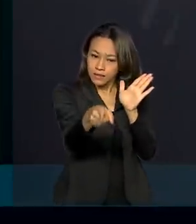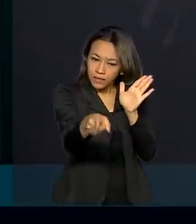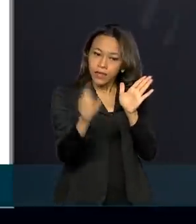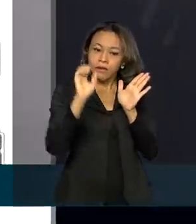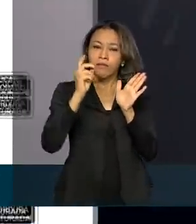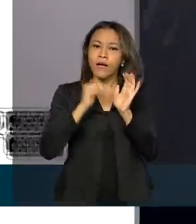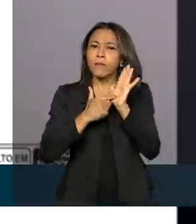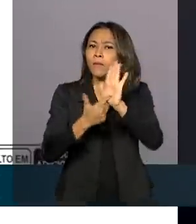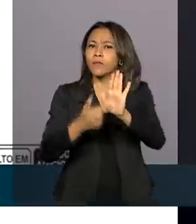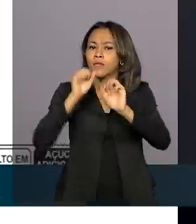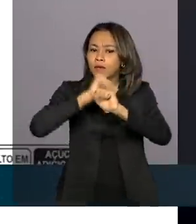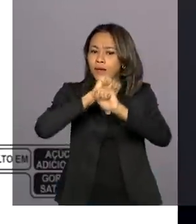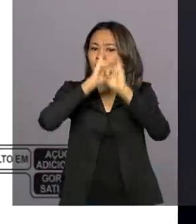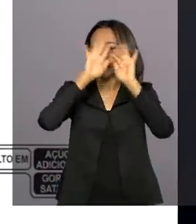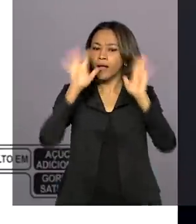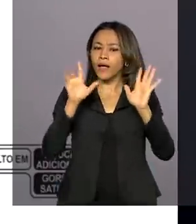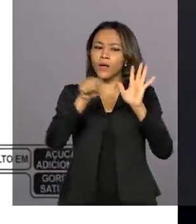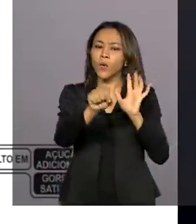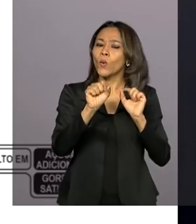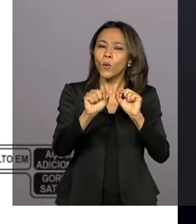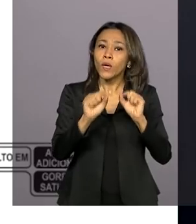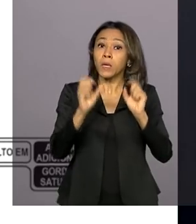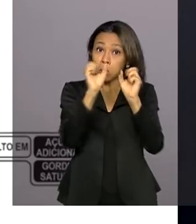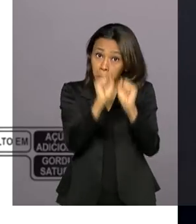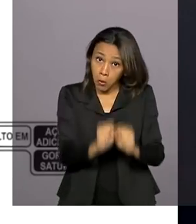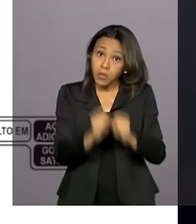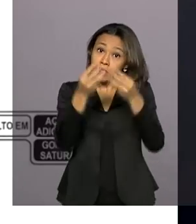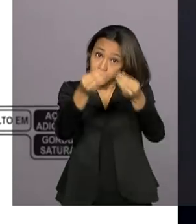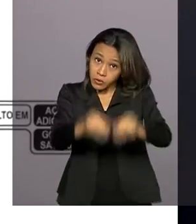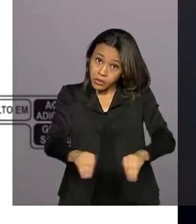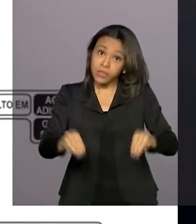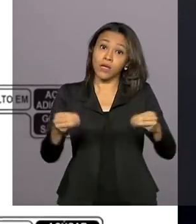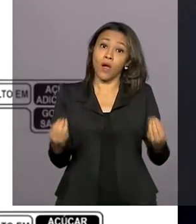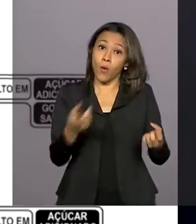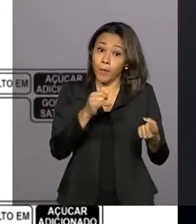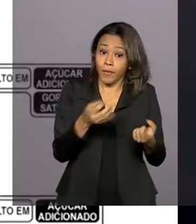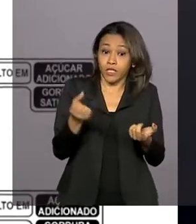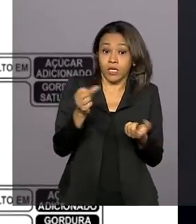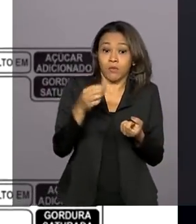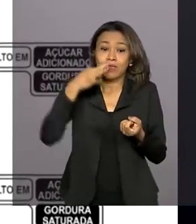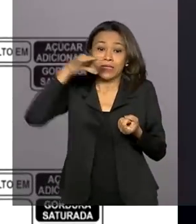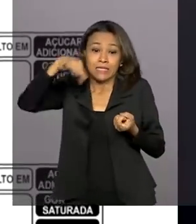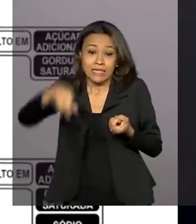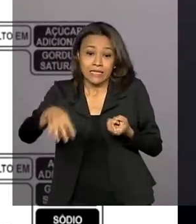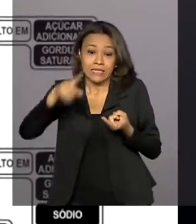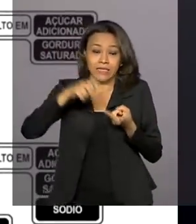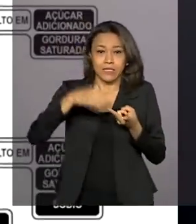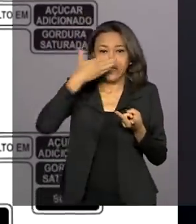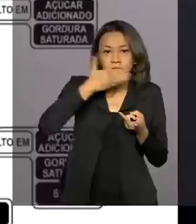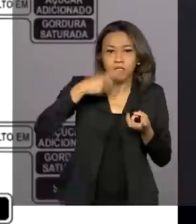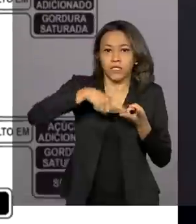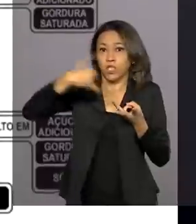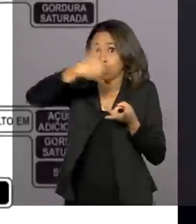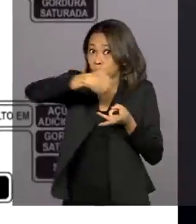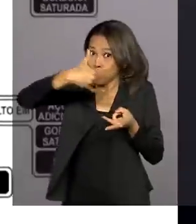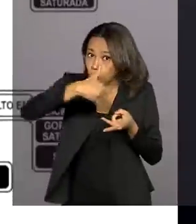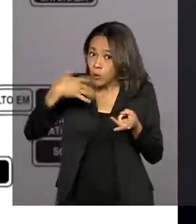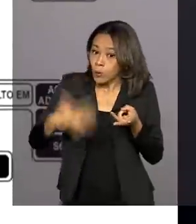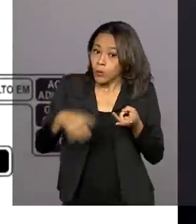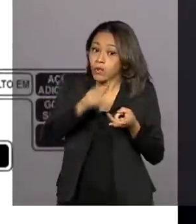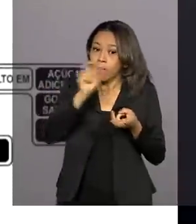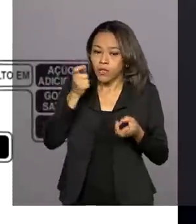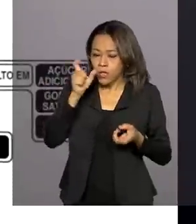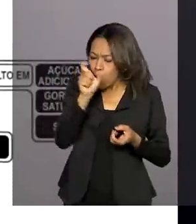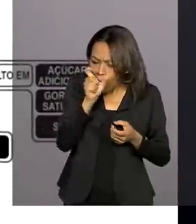de forma clara, o teor de componentes que podem ser prejudiciais, como sódio, gordura e açúcar. Ao lado dos nomes, uma